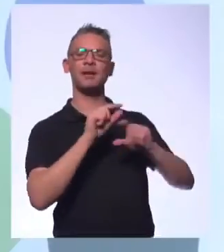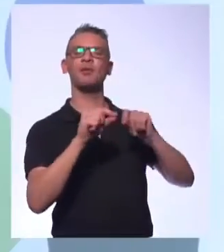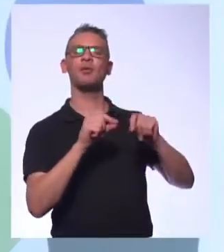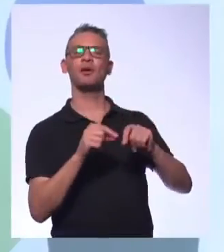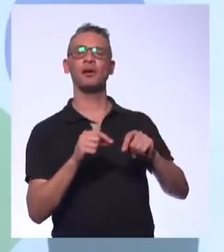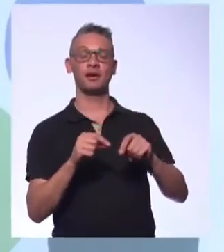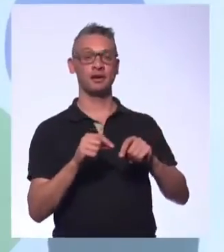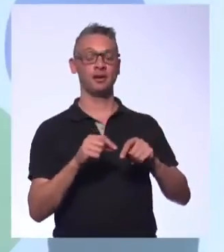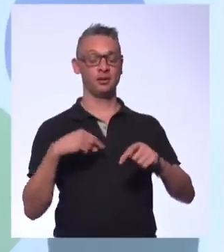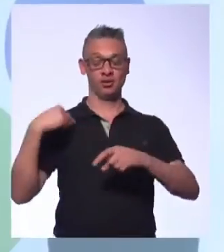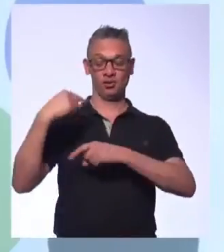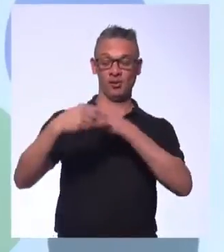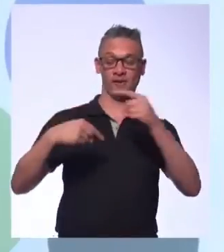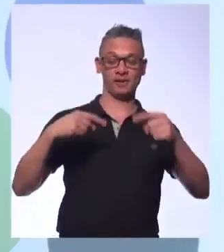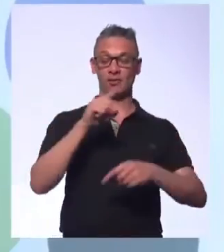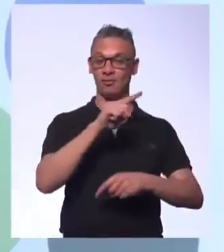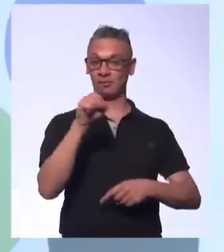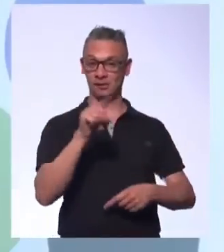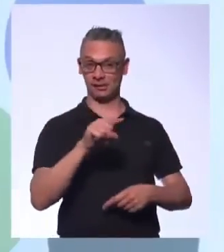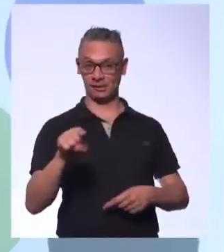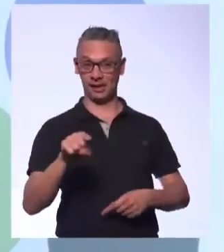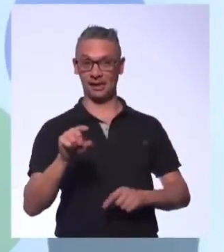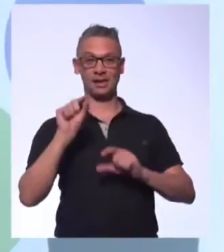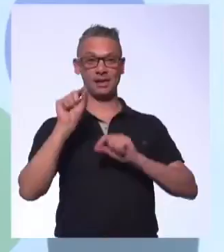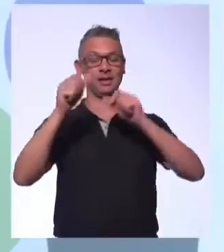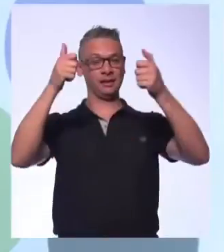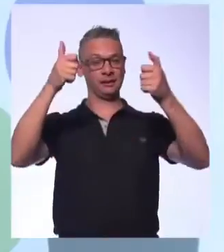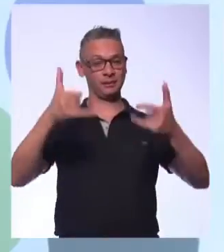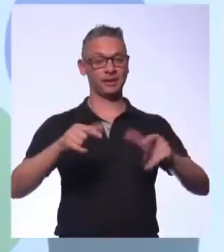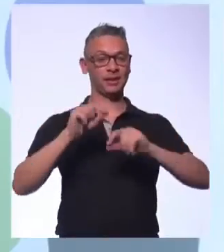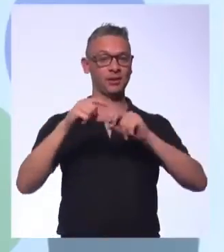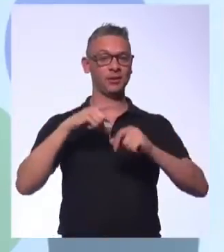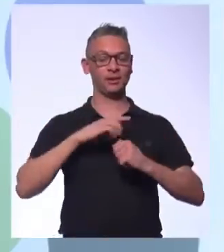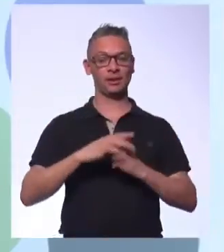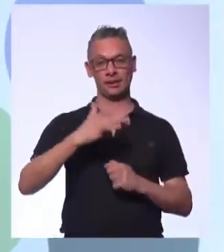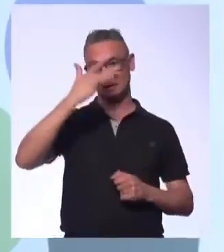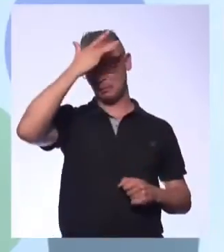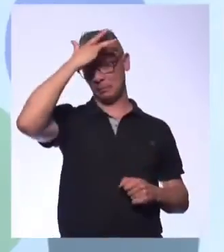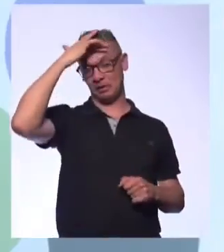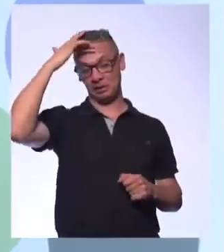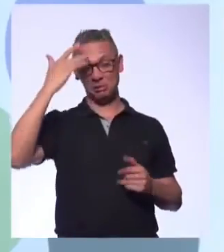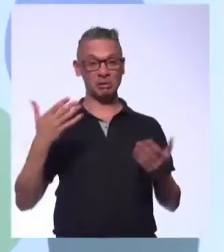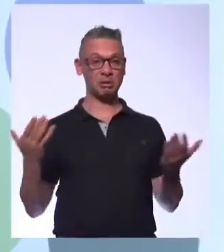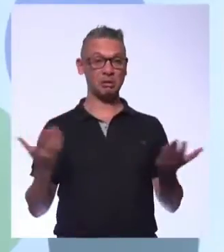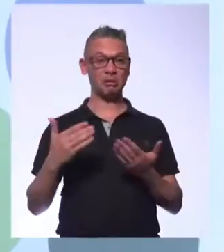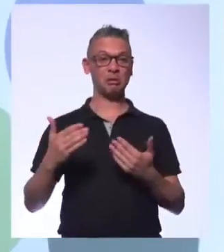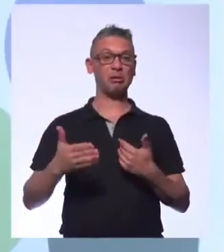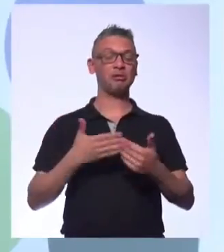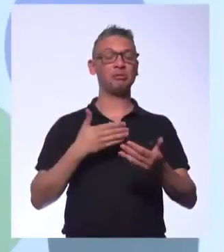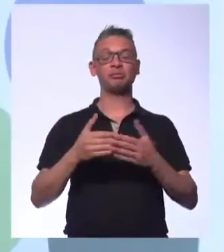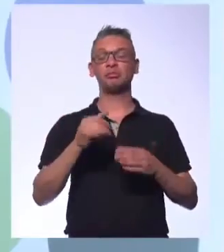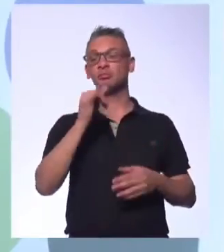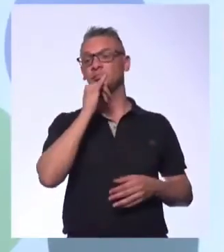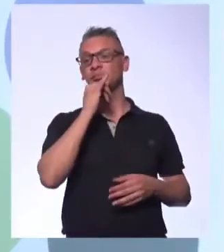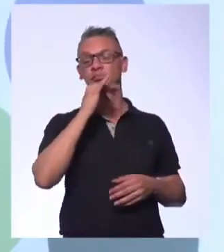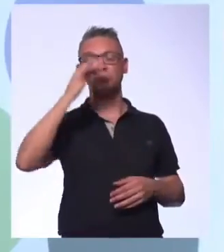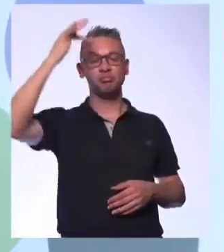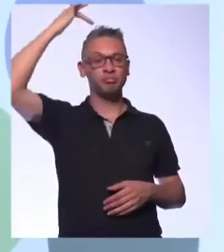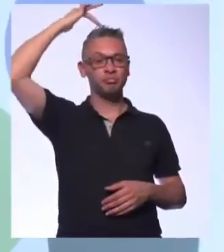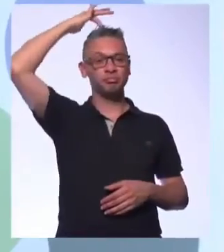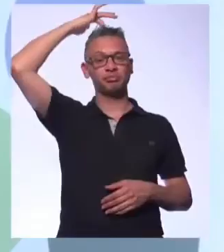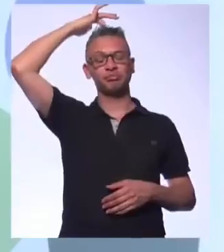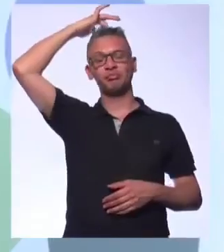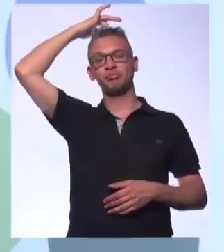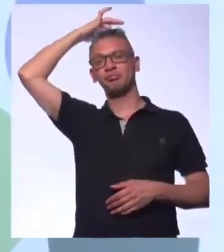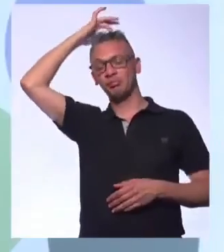que é chamada geração Z, conforme foi citado no documentário, no vídeo, de que o pessoal dessa geração não está muito disposto a